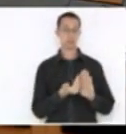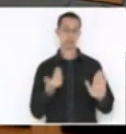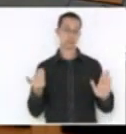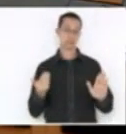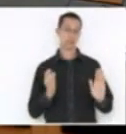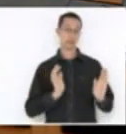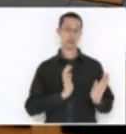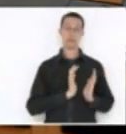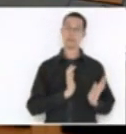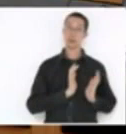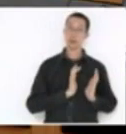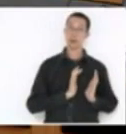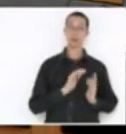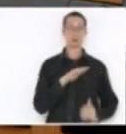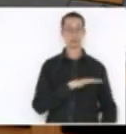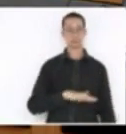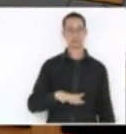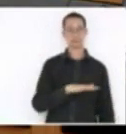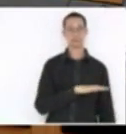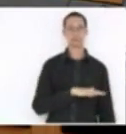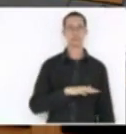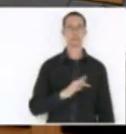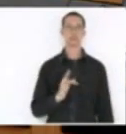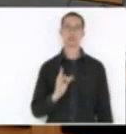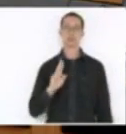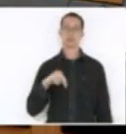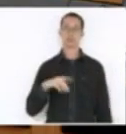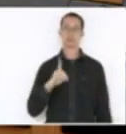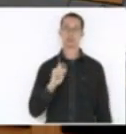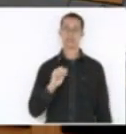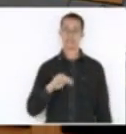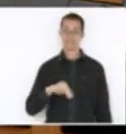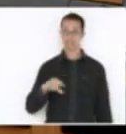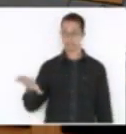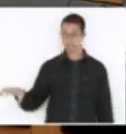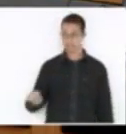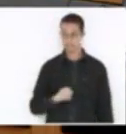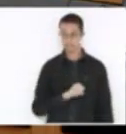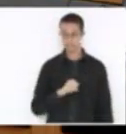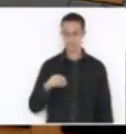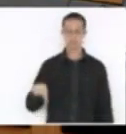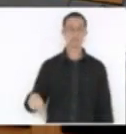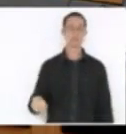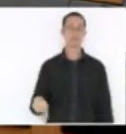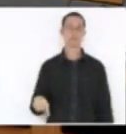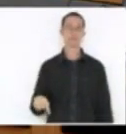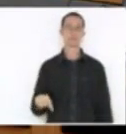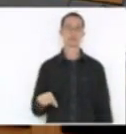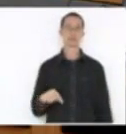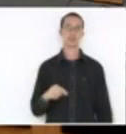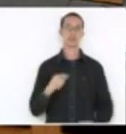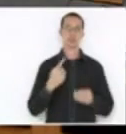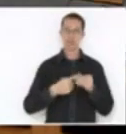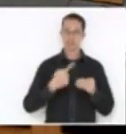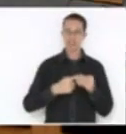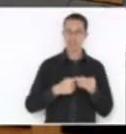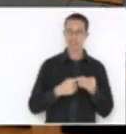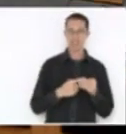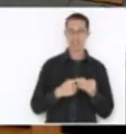lá naquela região e o Fundam poder contemplar. Mas não tem a mínima chance de um município